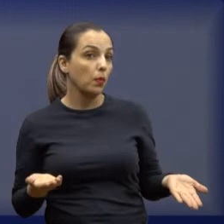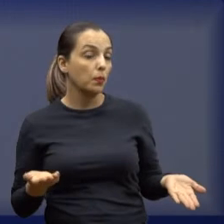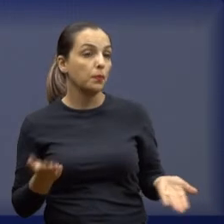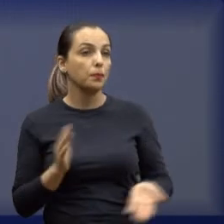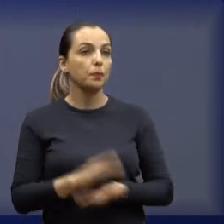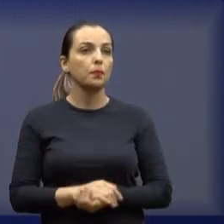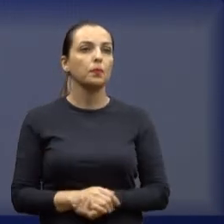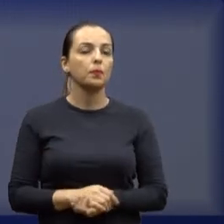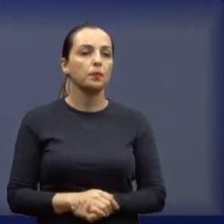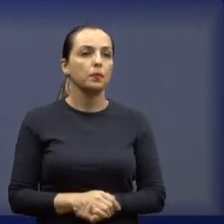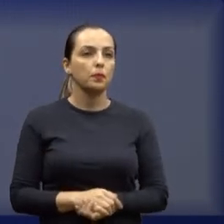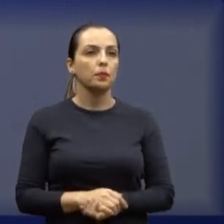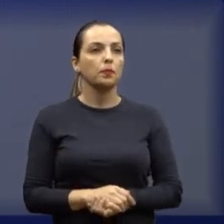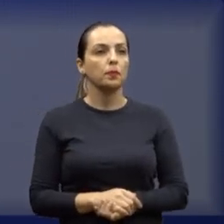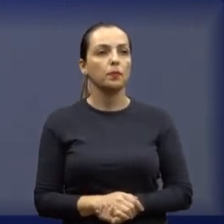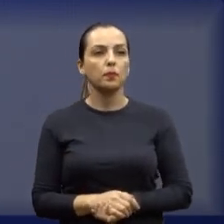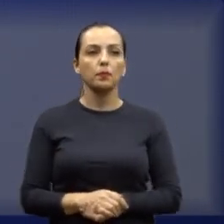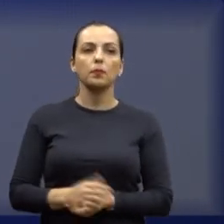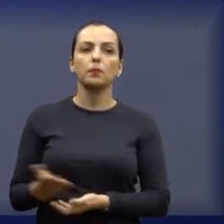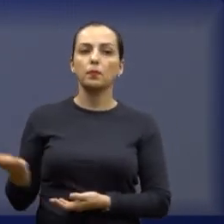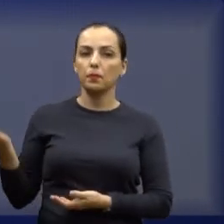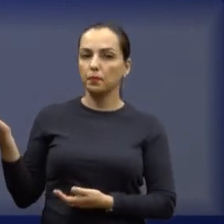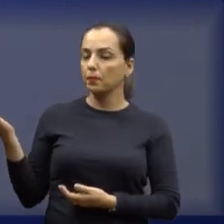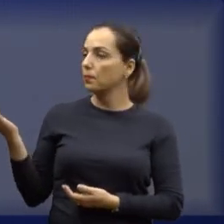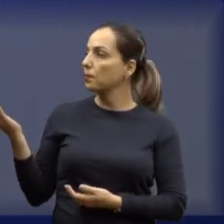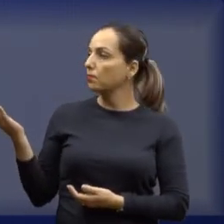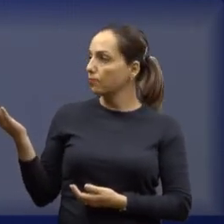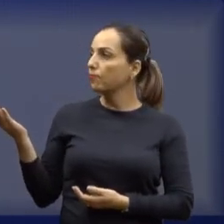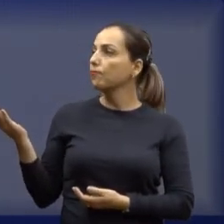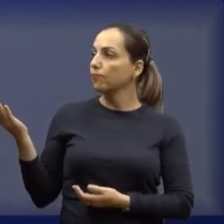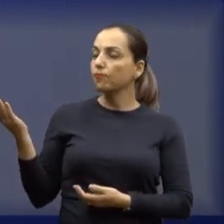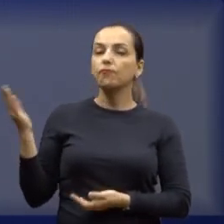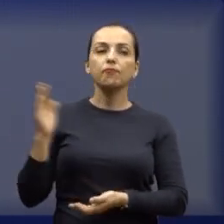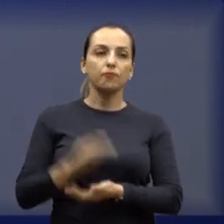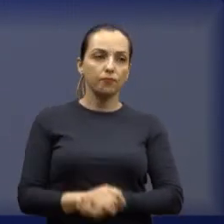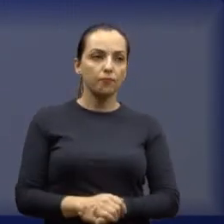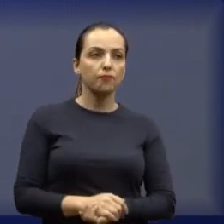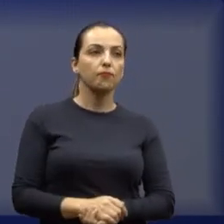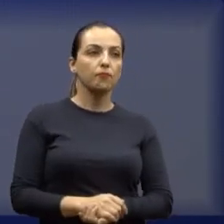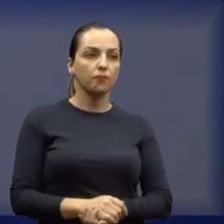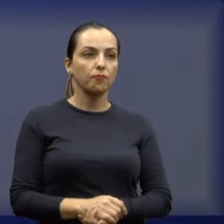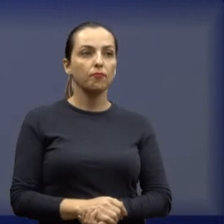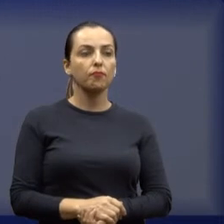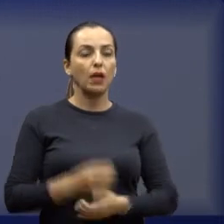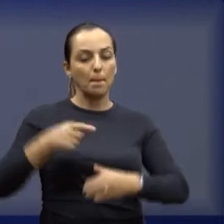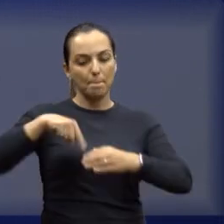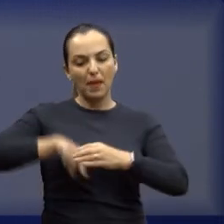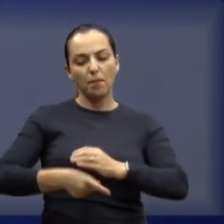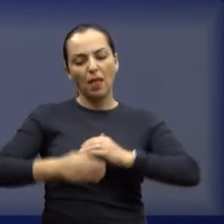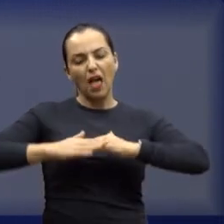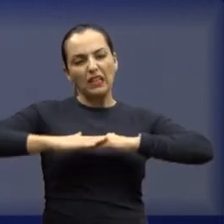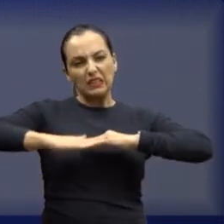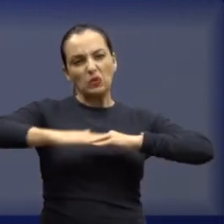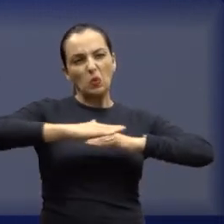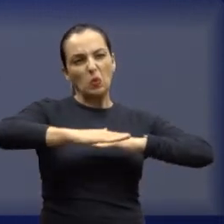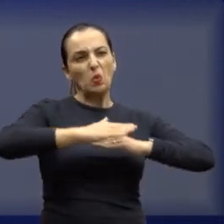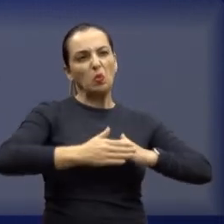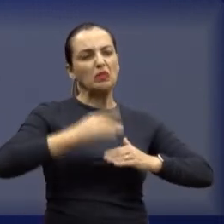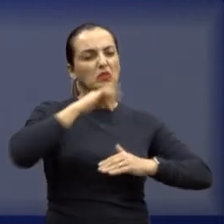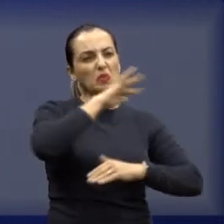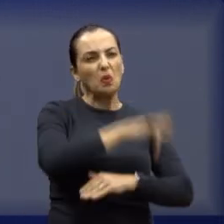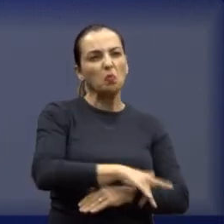vamos para a próxima. Aí entra Guilherme Bianco, né? Que foi bastante destaque. Ele entrou com várias fotos fazendo a